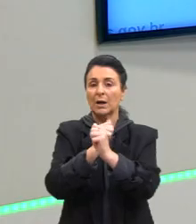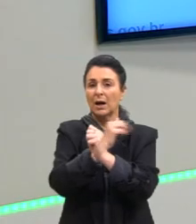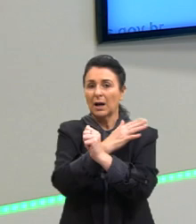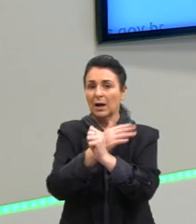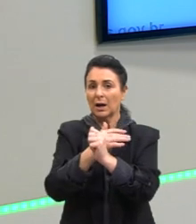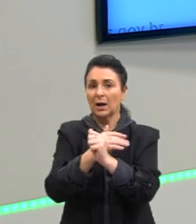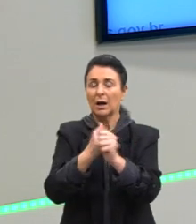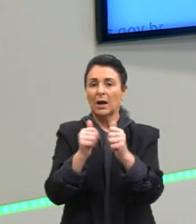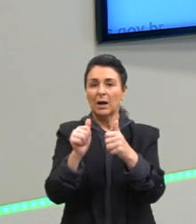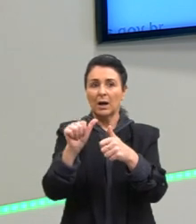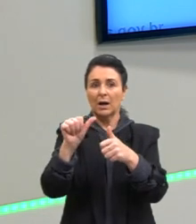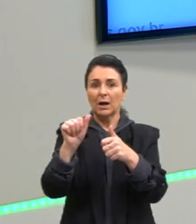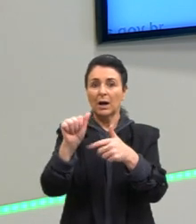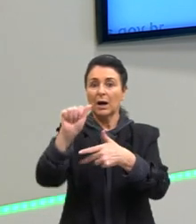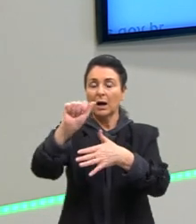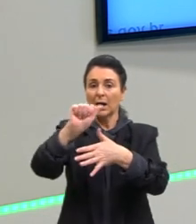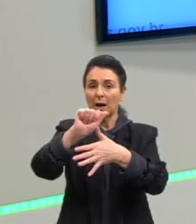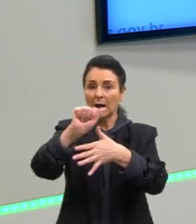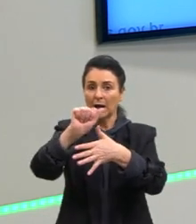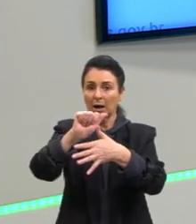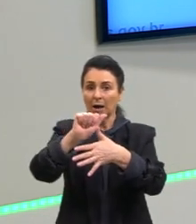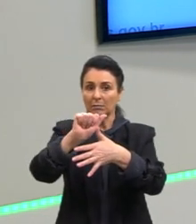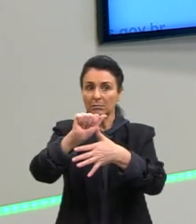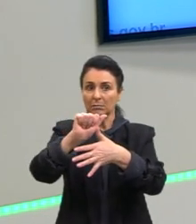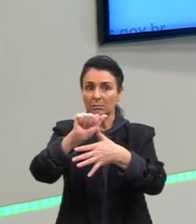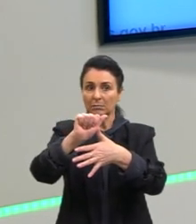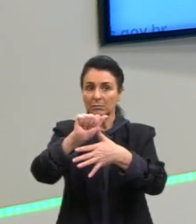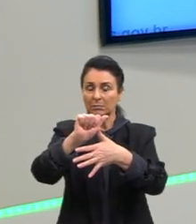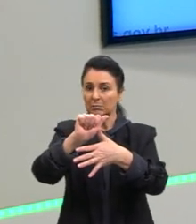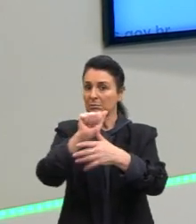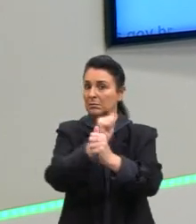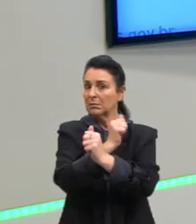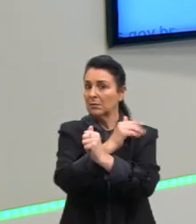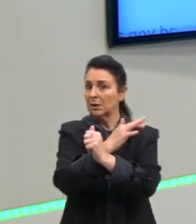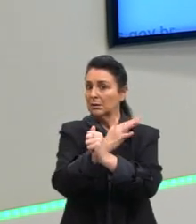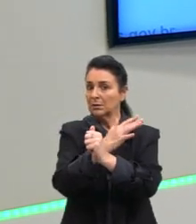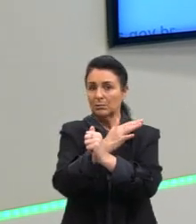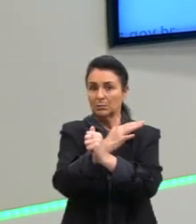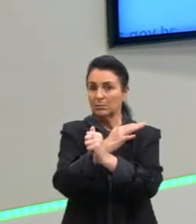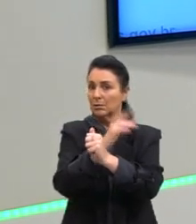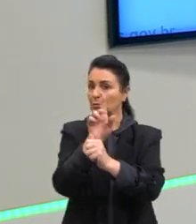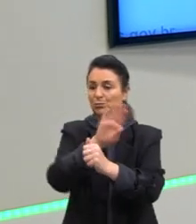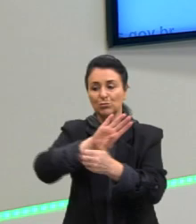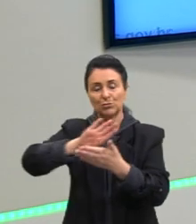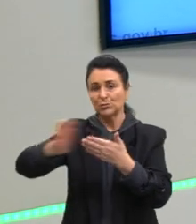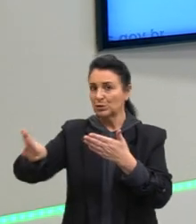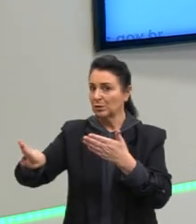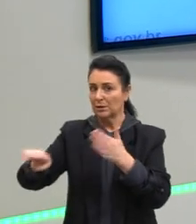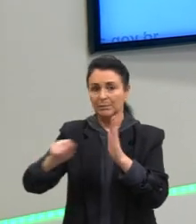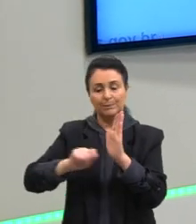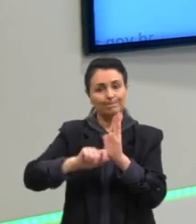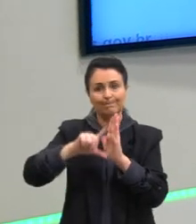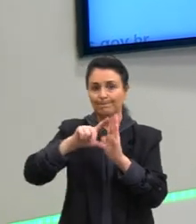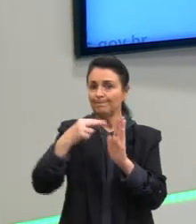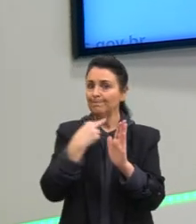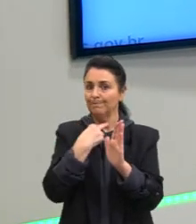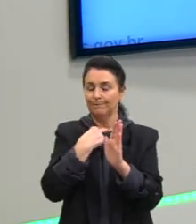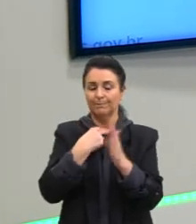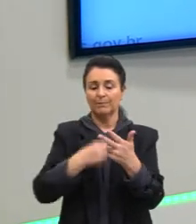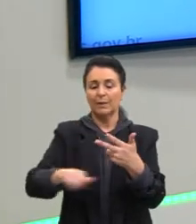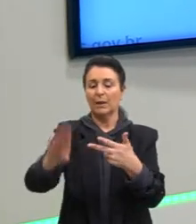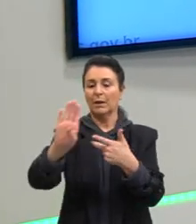Alternativa A, ácido fosfórico, ácido. Já corto ele, né? Se é ácido, eu preciso levantar o meu pH? Nem considero.